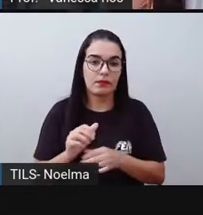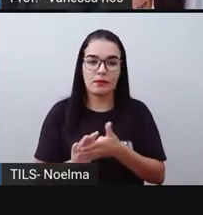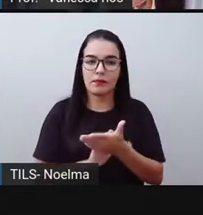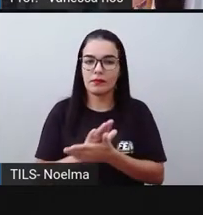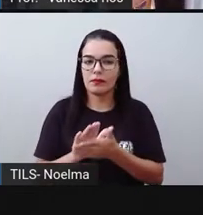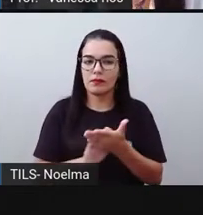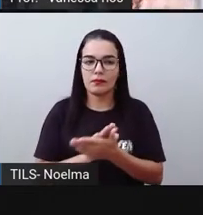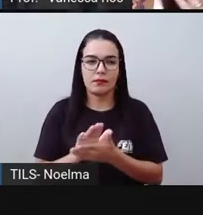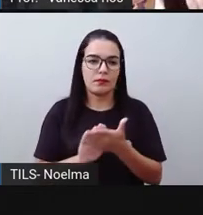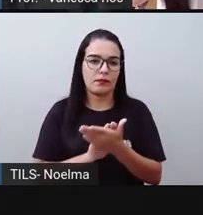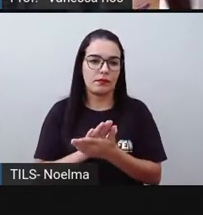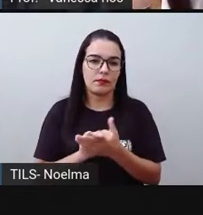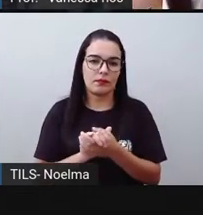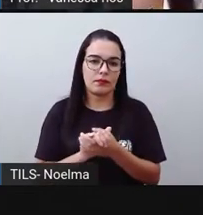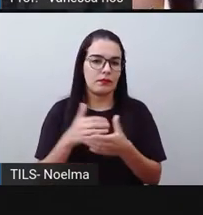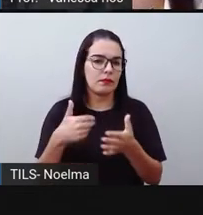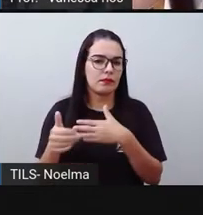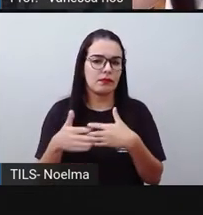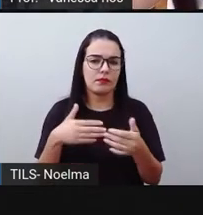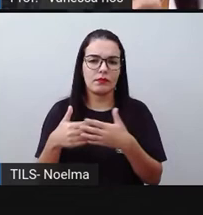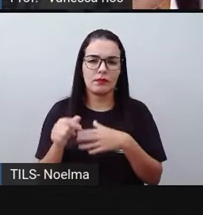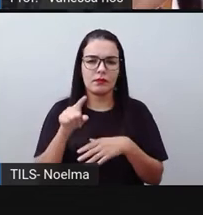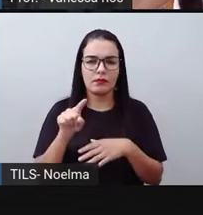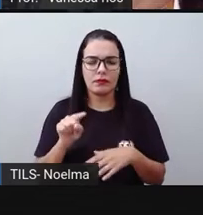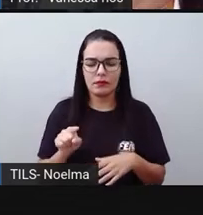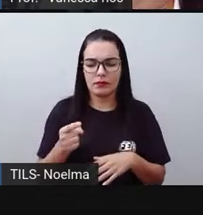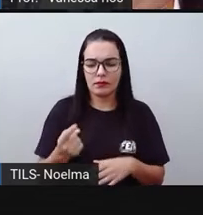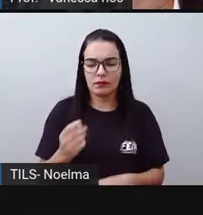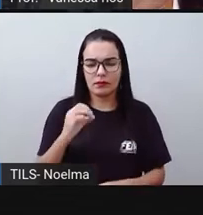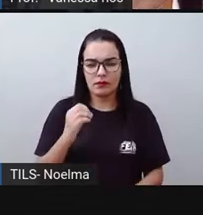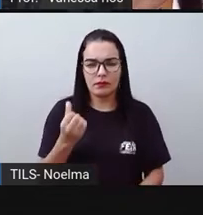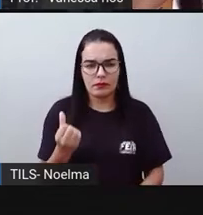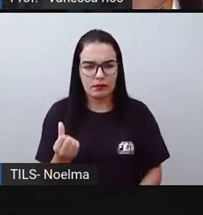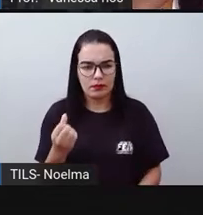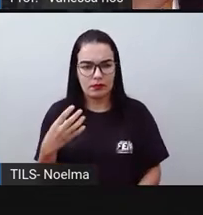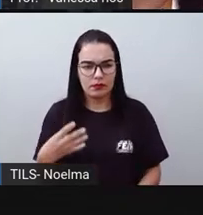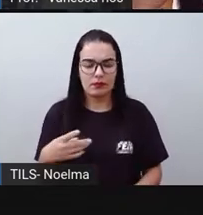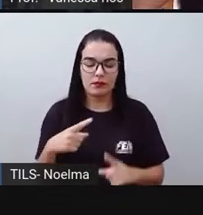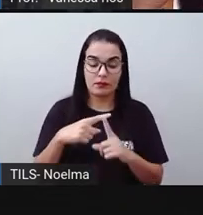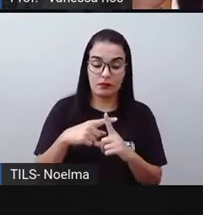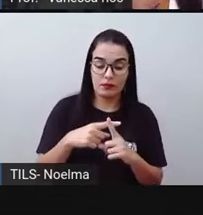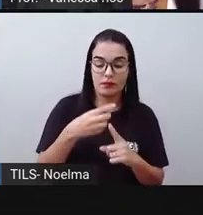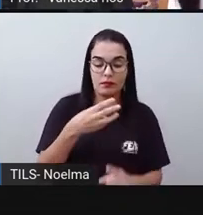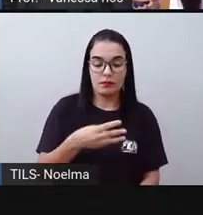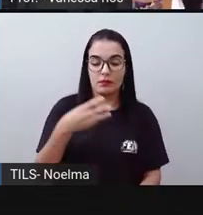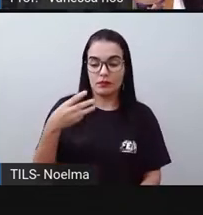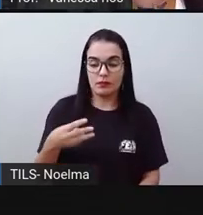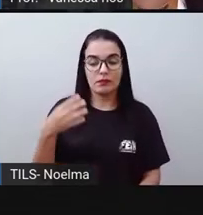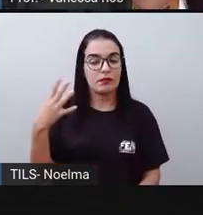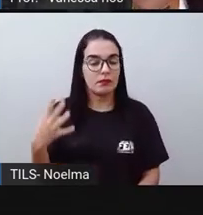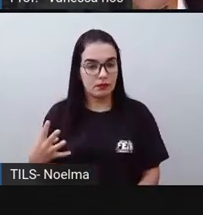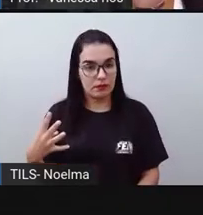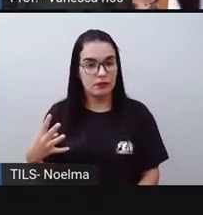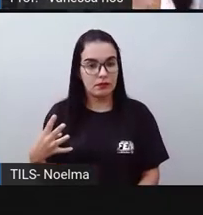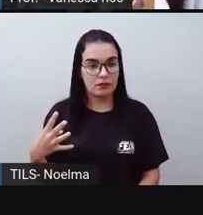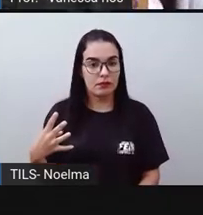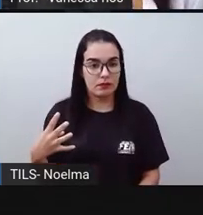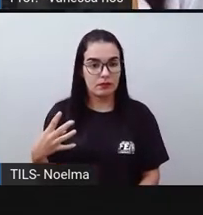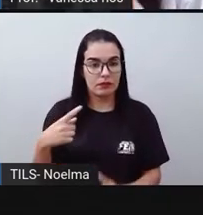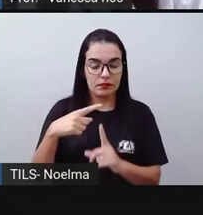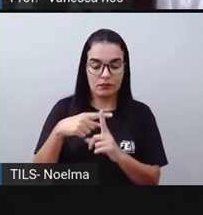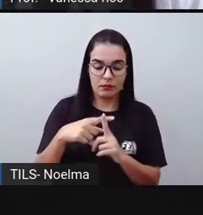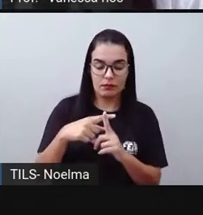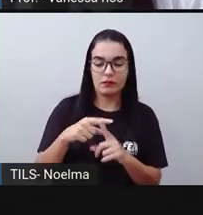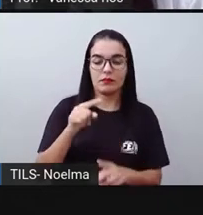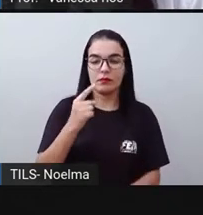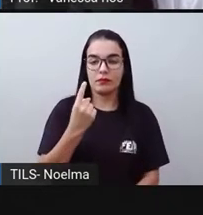faz eu somar 1.064 mais 1.034, como somar 3.034 mais